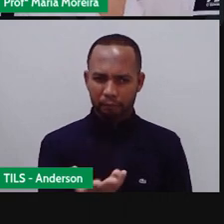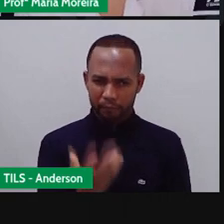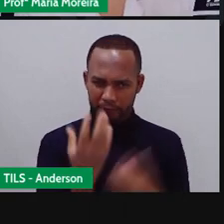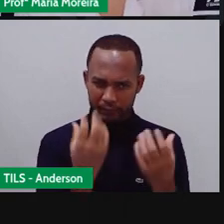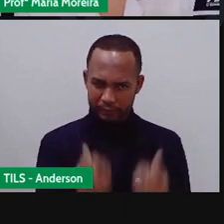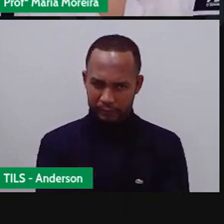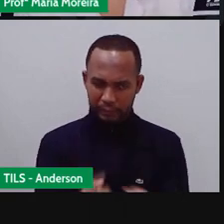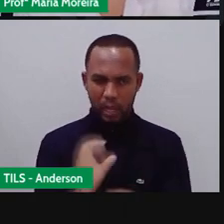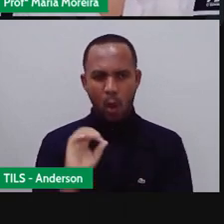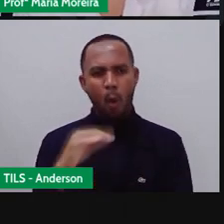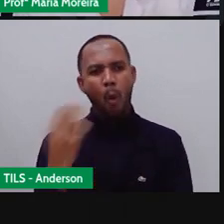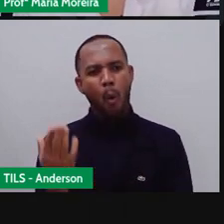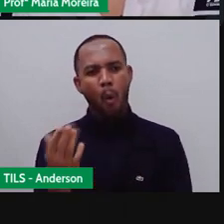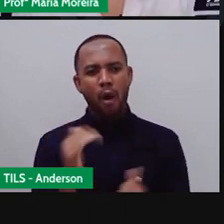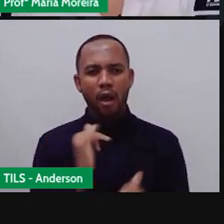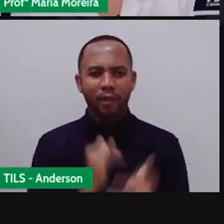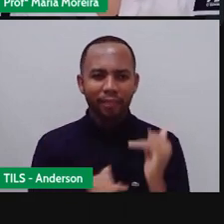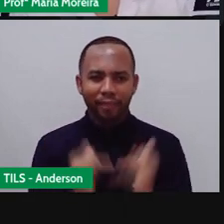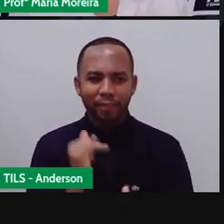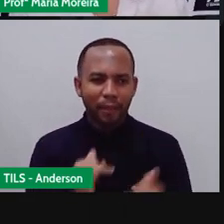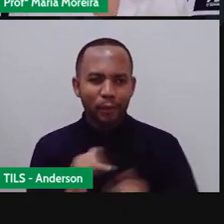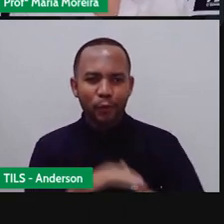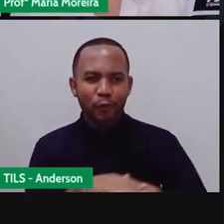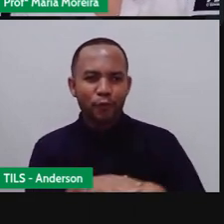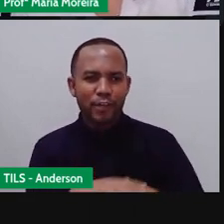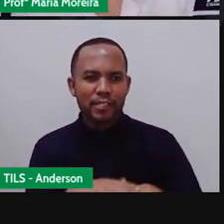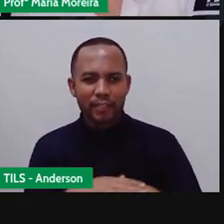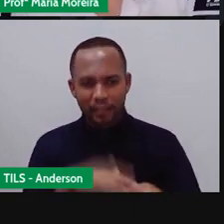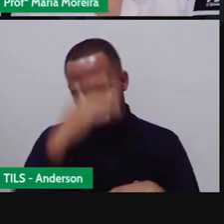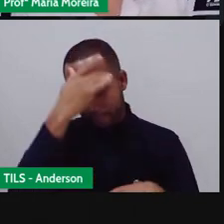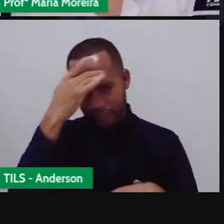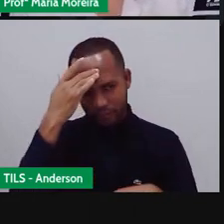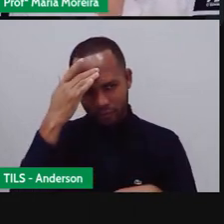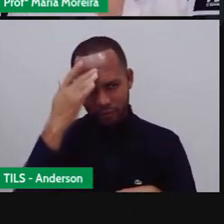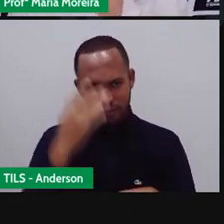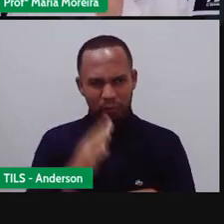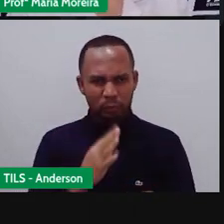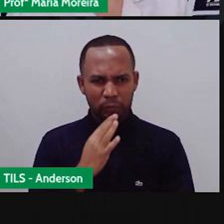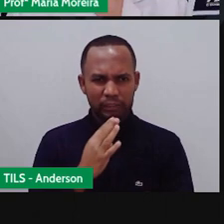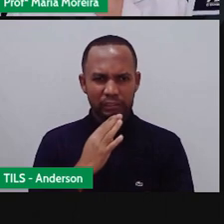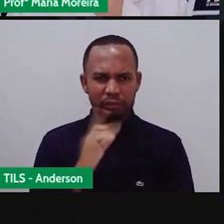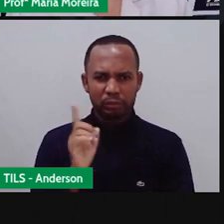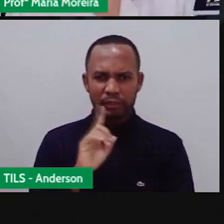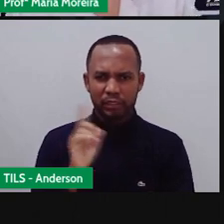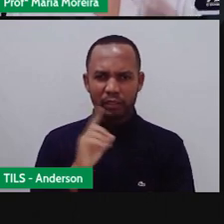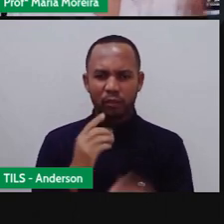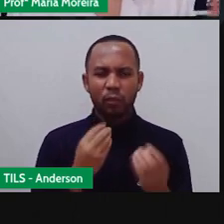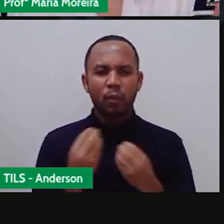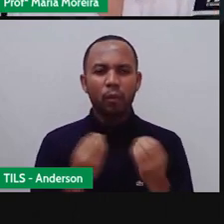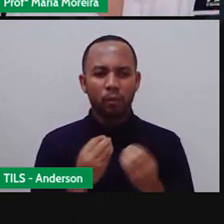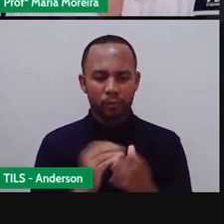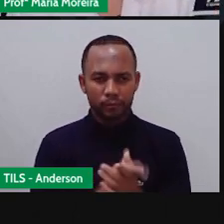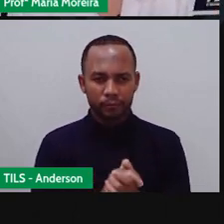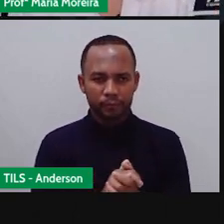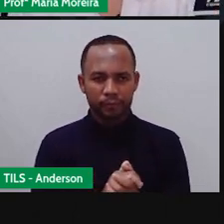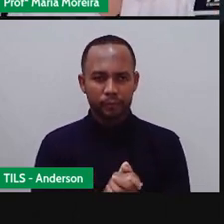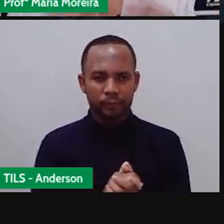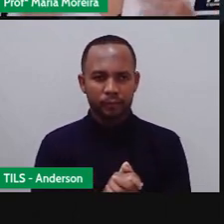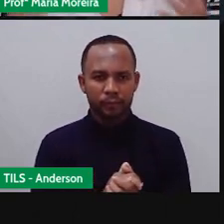Pode? Pois é. Bom, com quem estão conversando, né, a gente, a internet acaba